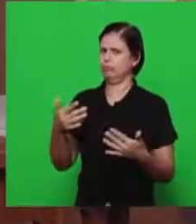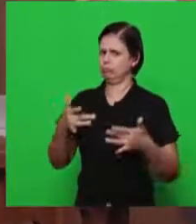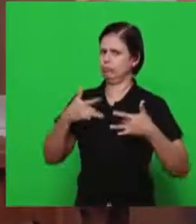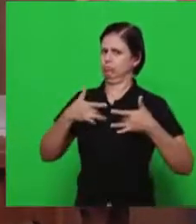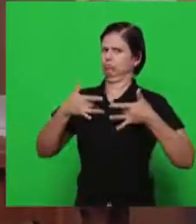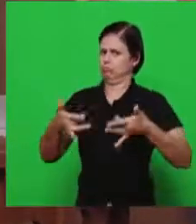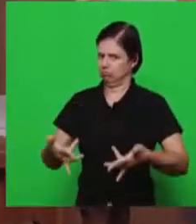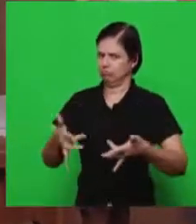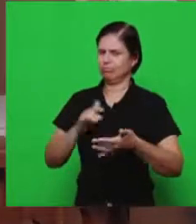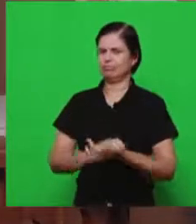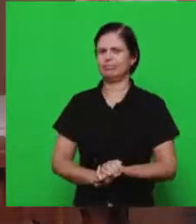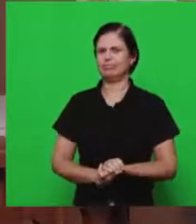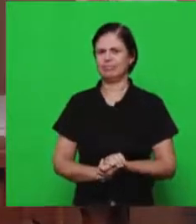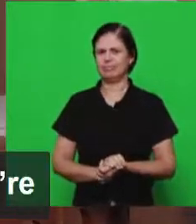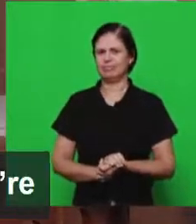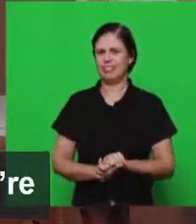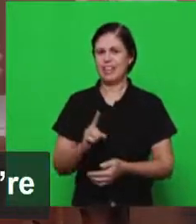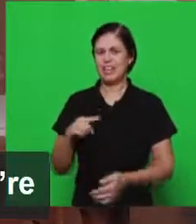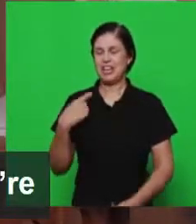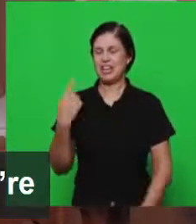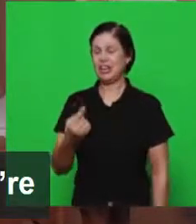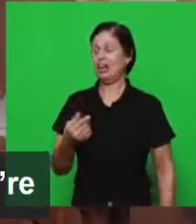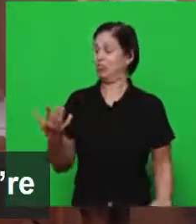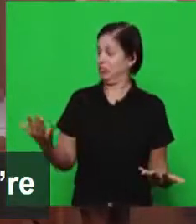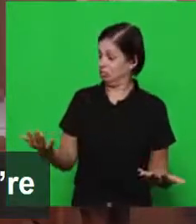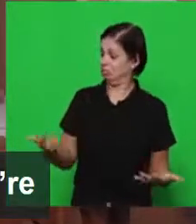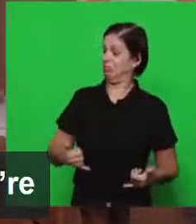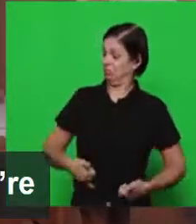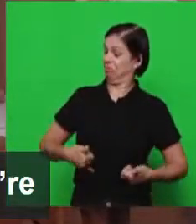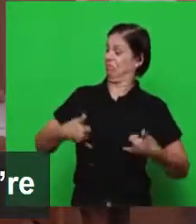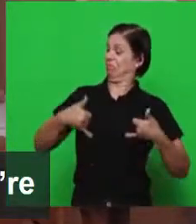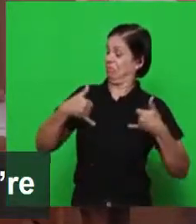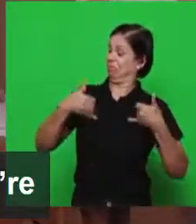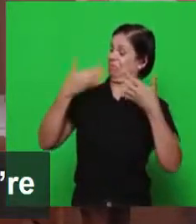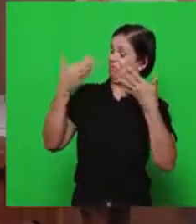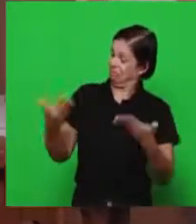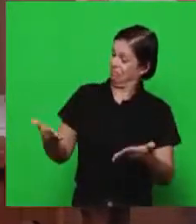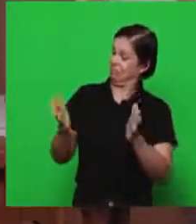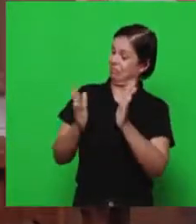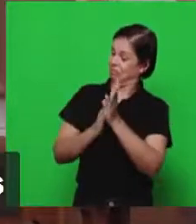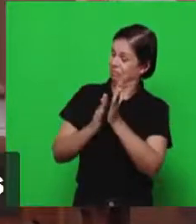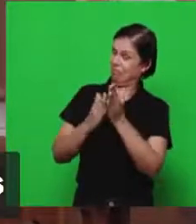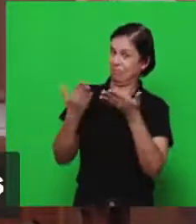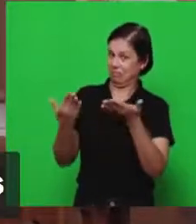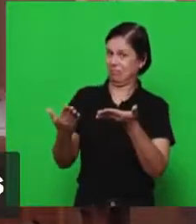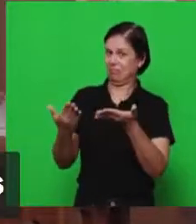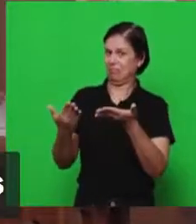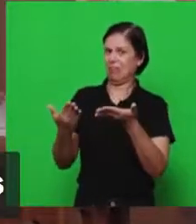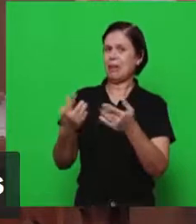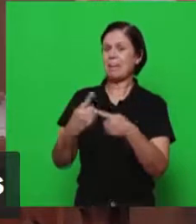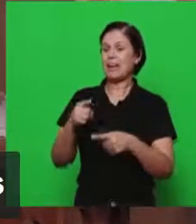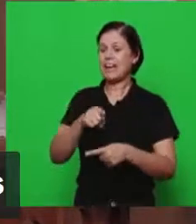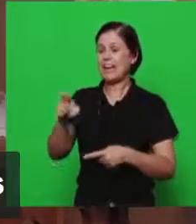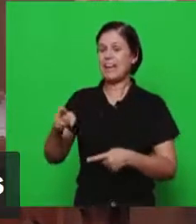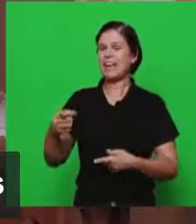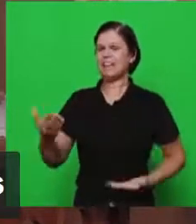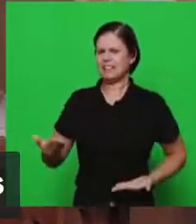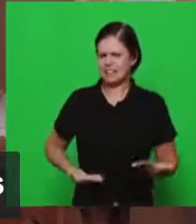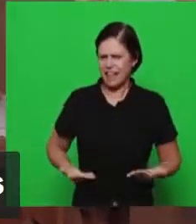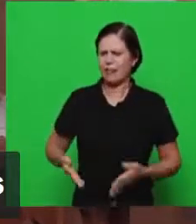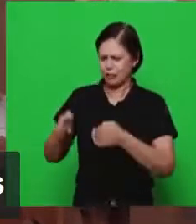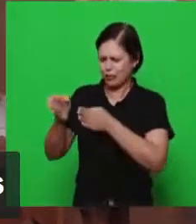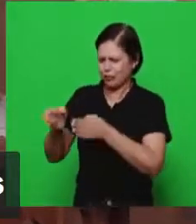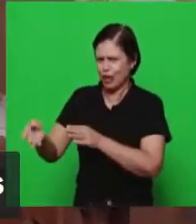estamos, não posso dizer orgulhosos, mas essa seria a palavra de ver, que estamos com irmãos que se ombreiam